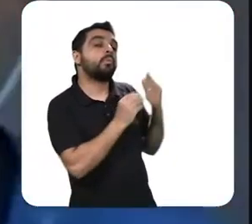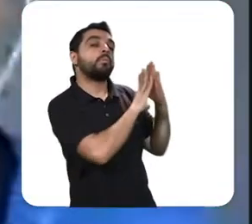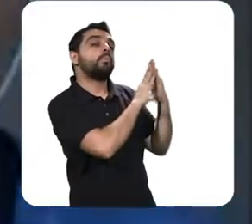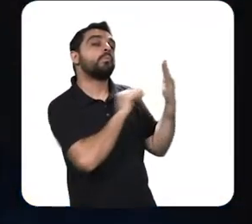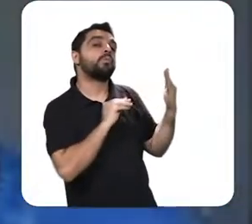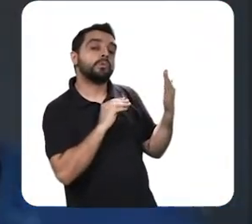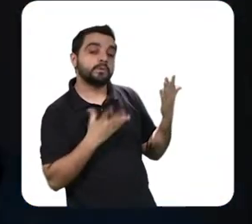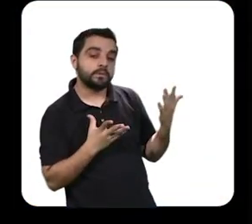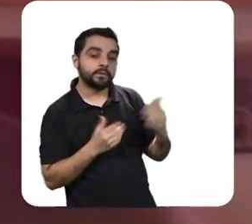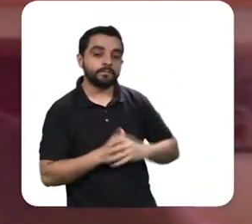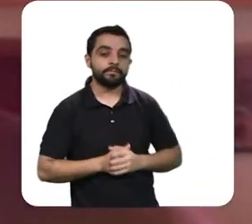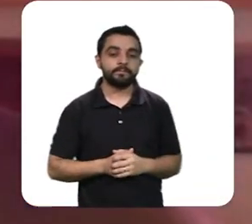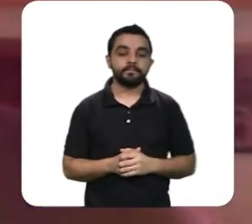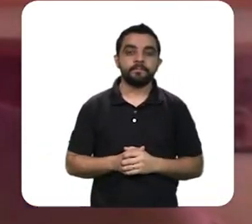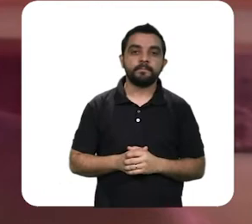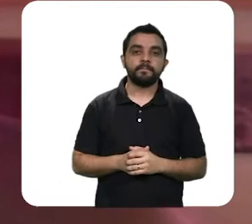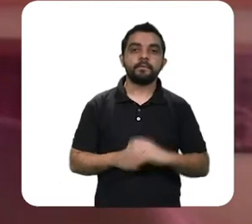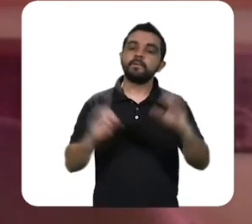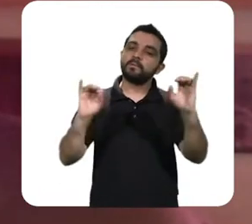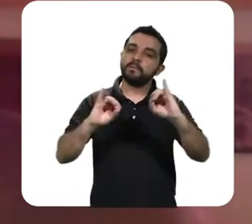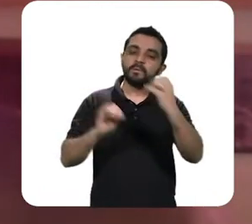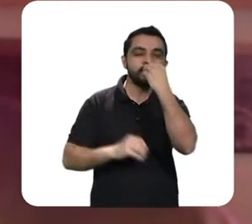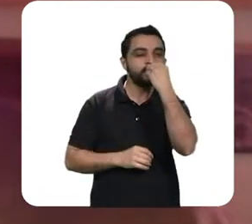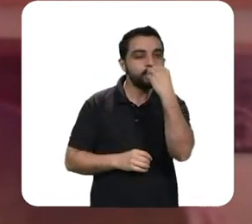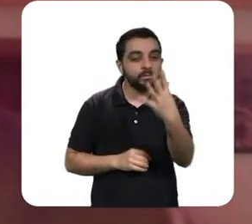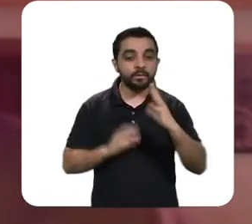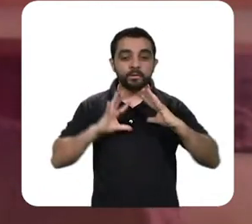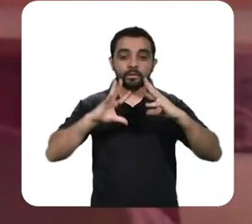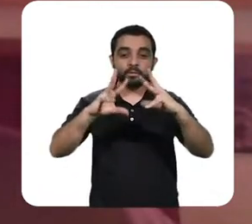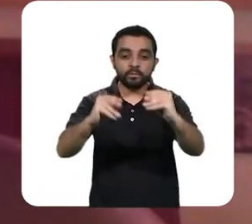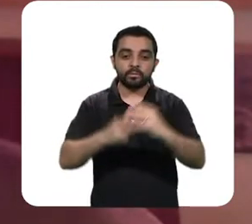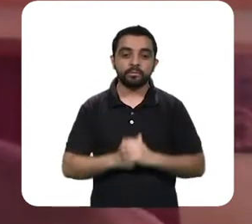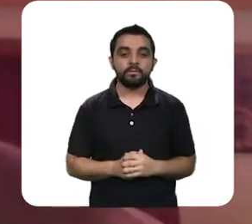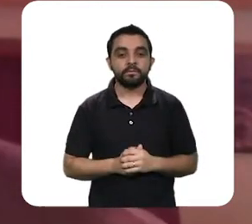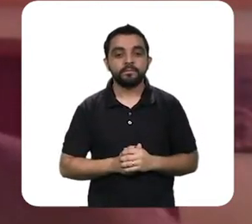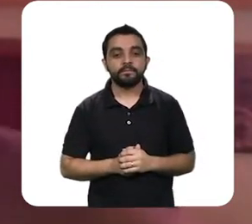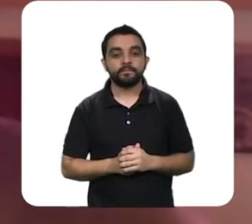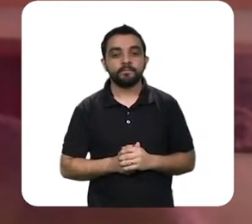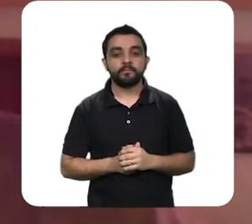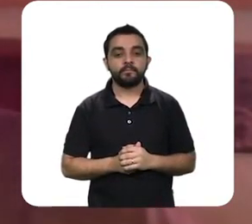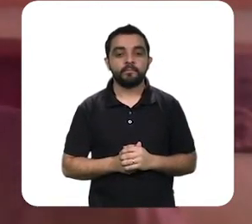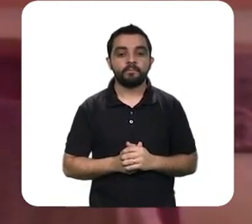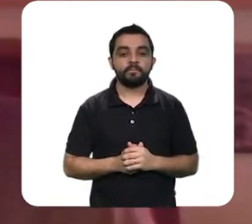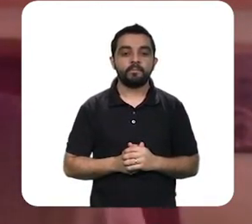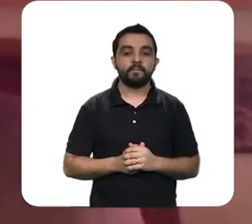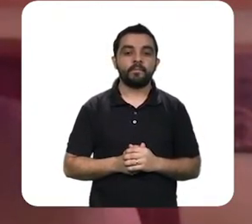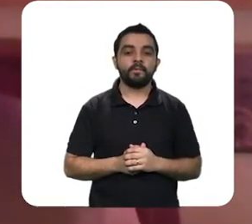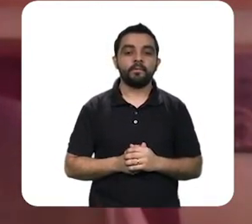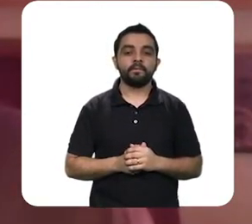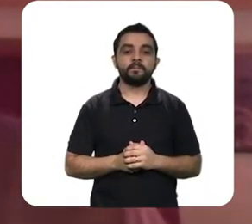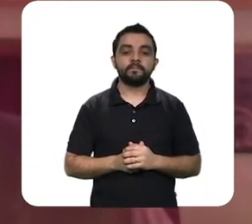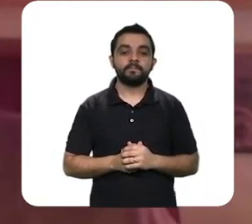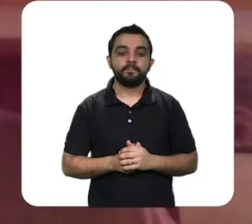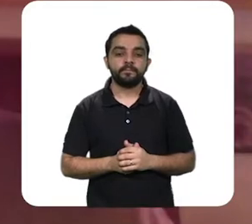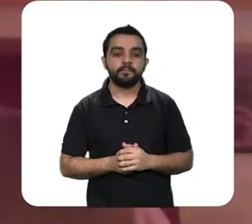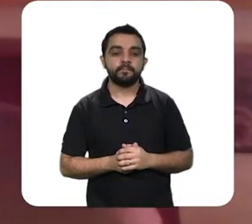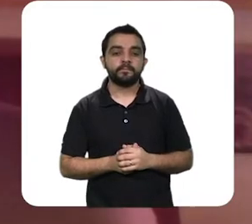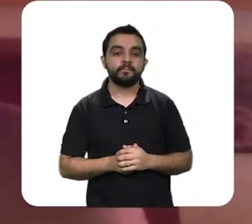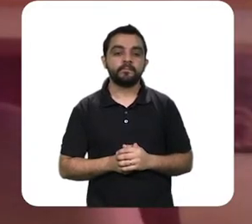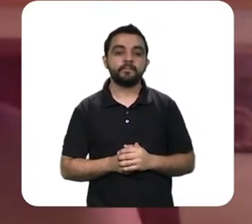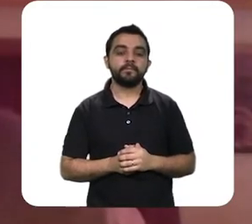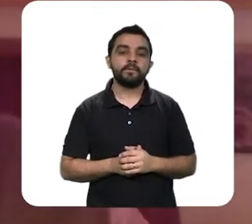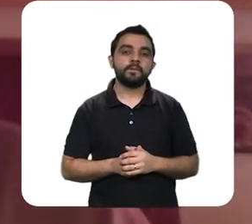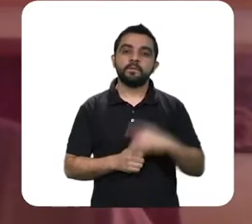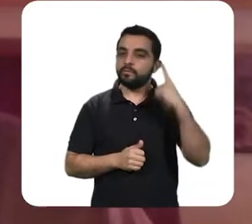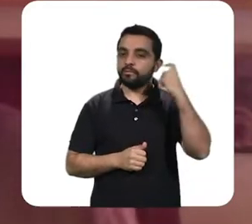nos ensina? Então, boa tarde a todos. Estaria, primeiramente, agradecer o convite para participar do debate com os colegas